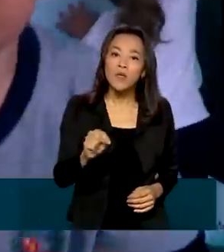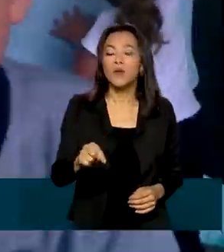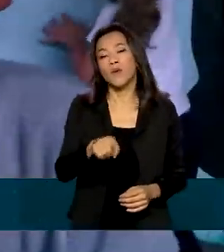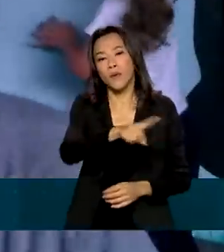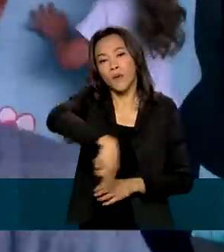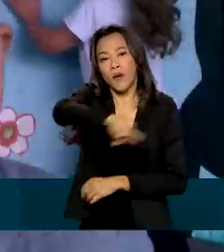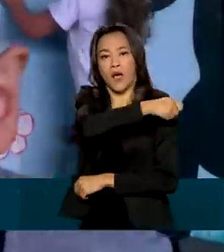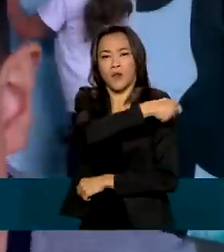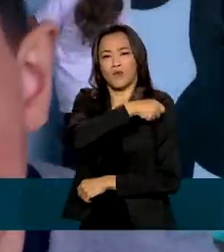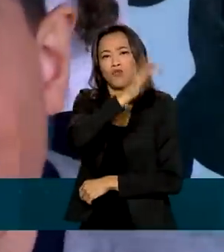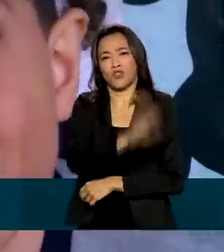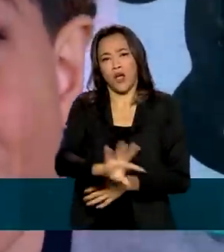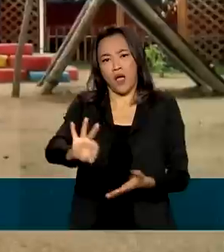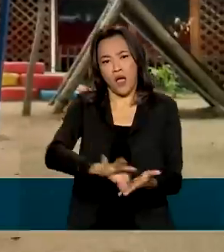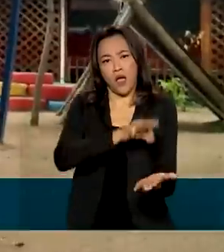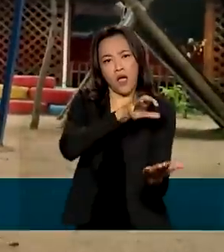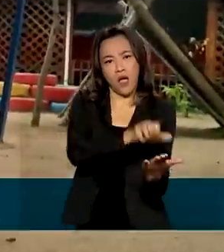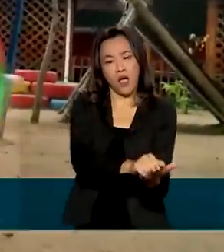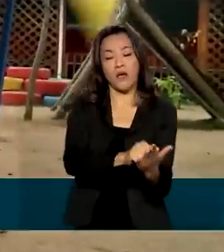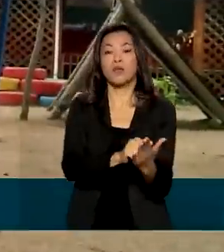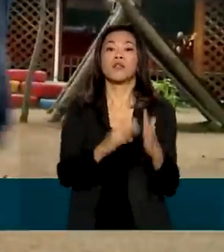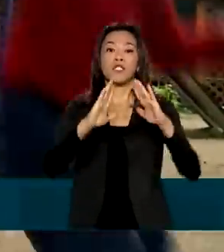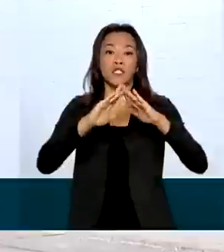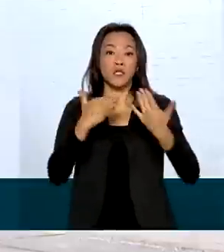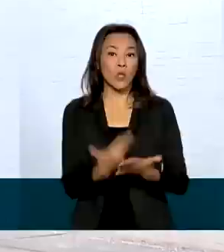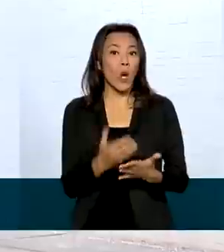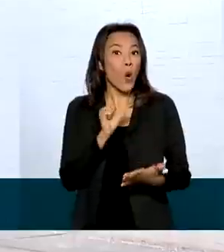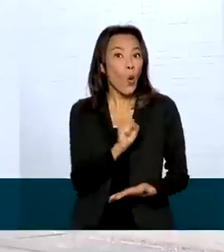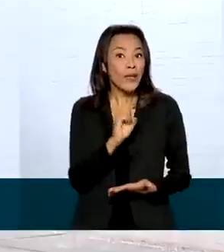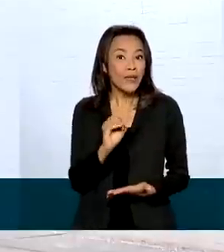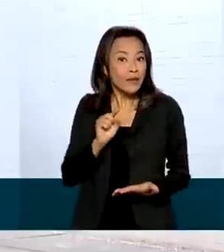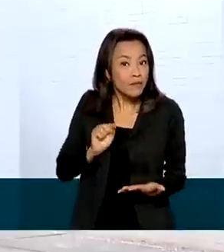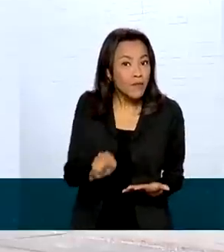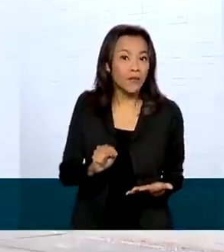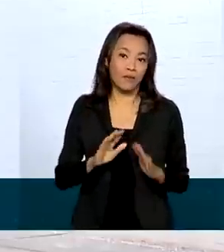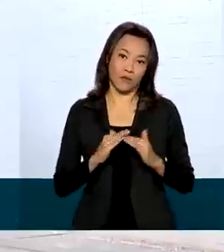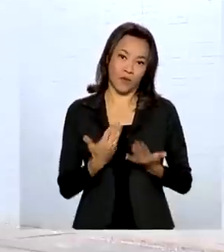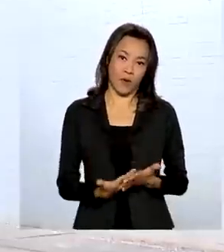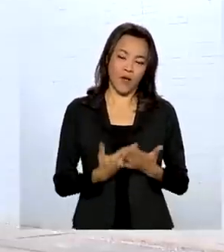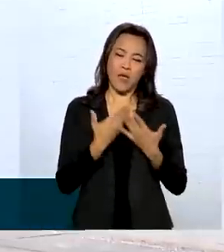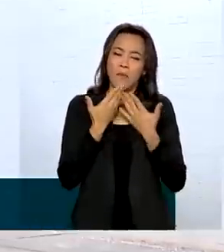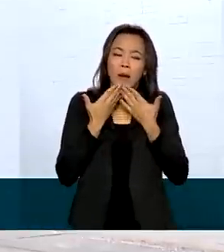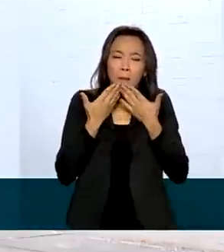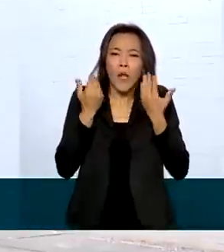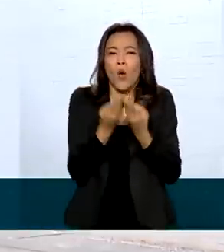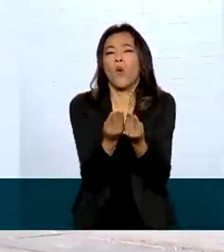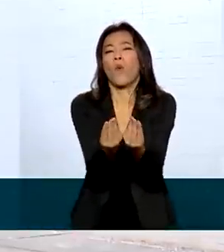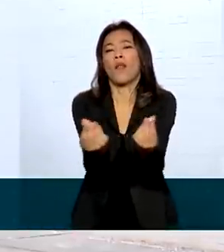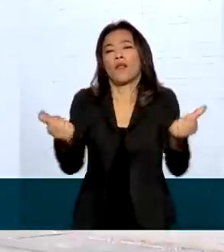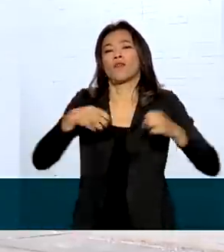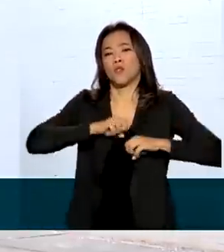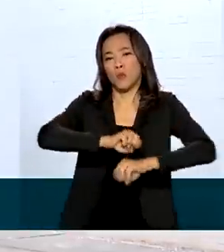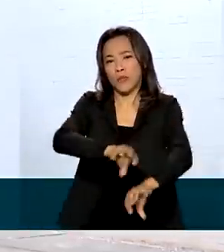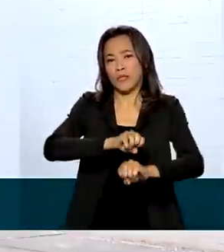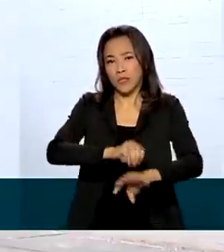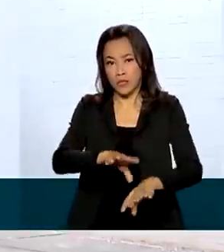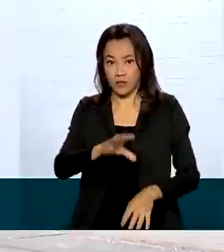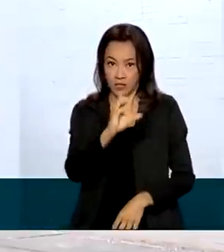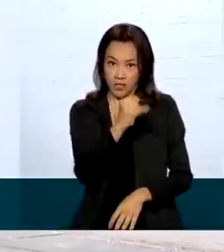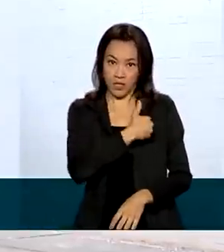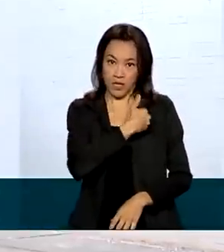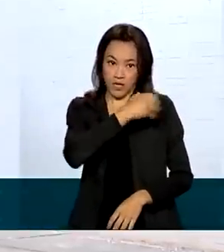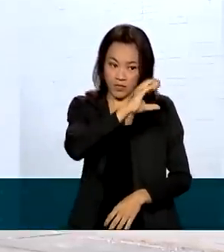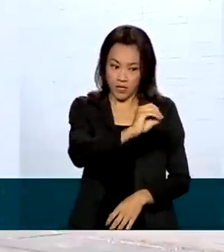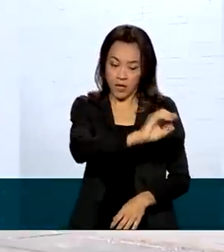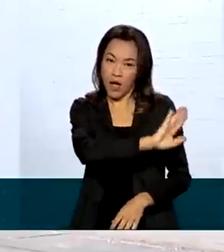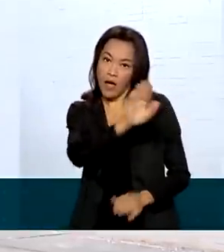matriculados em 80 mil escolas. E para elevar a qualidade da educação de 0 a 5 anos,